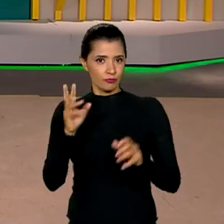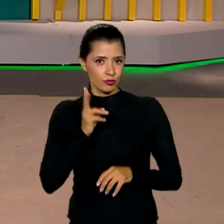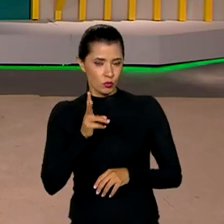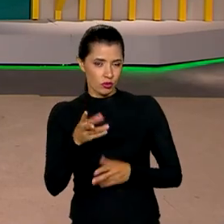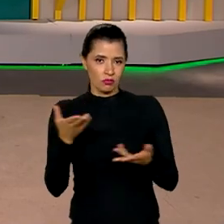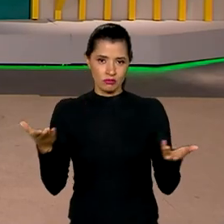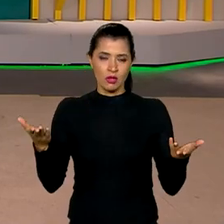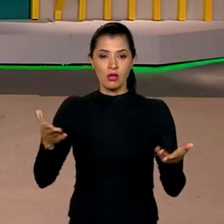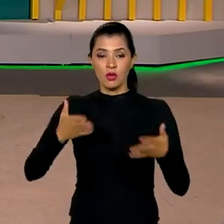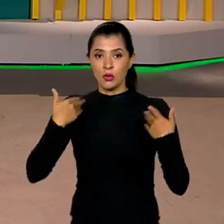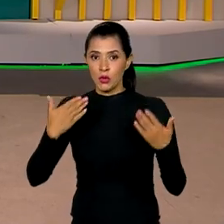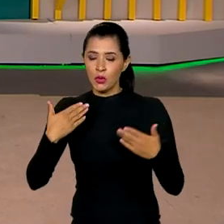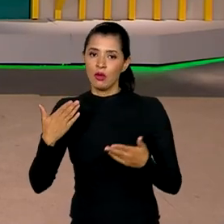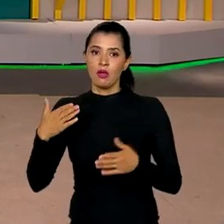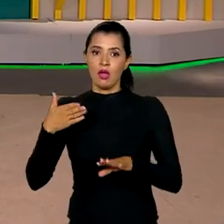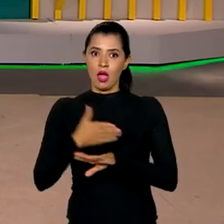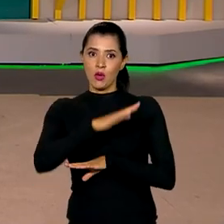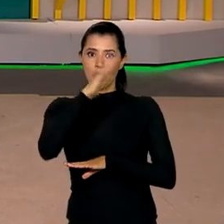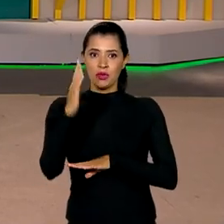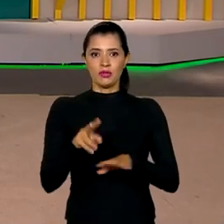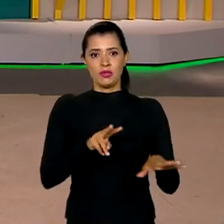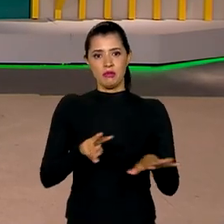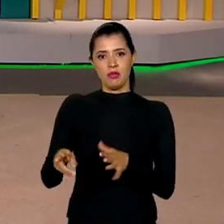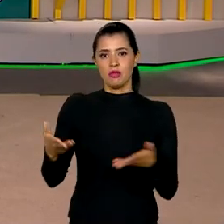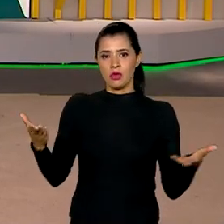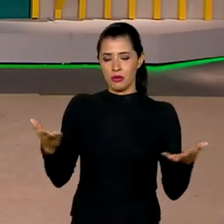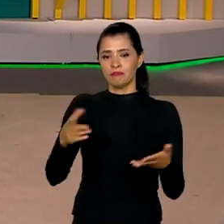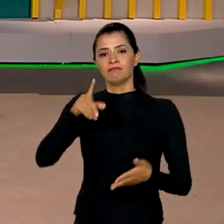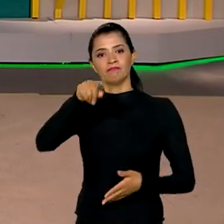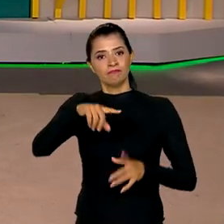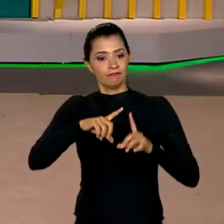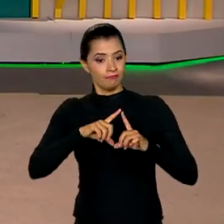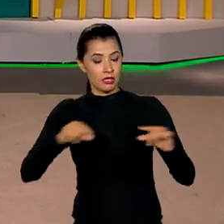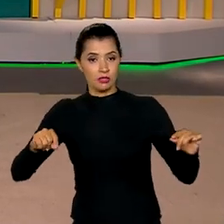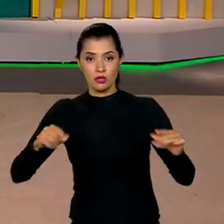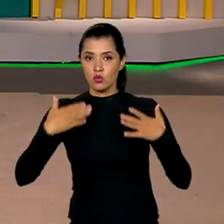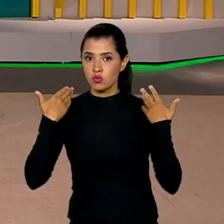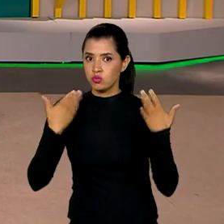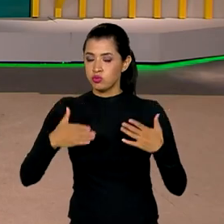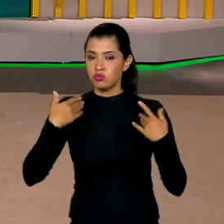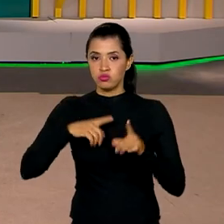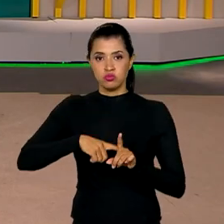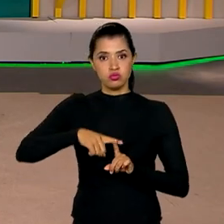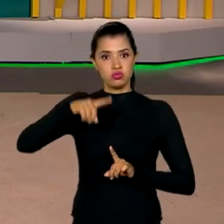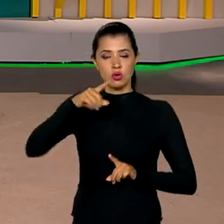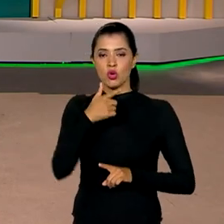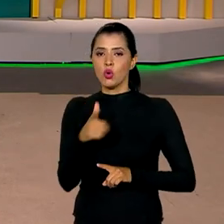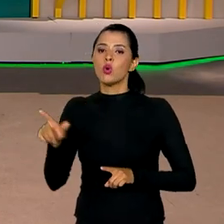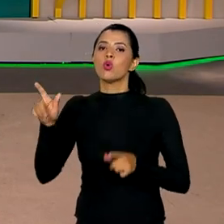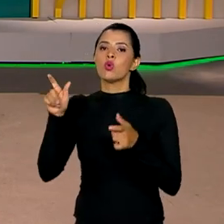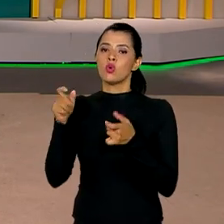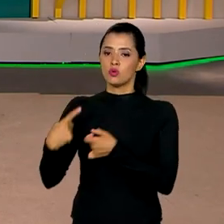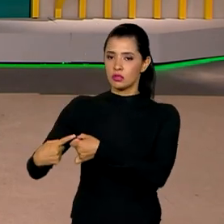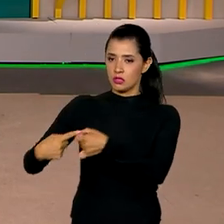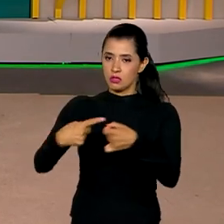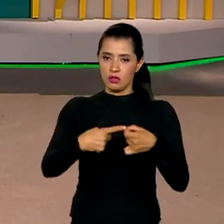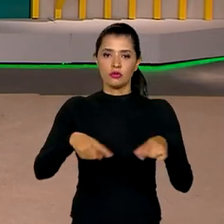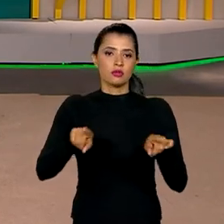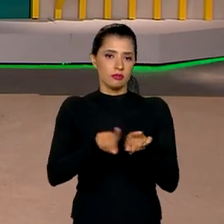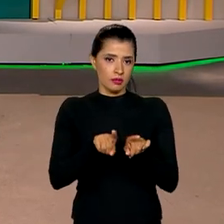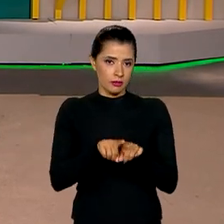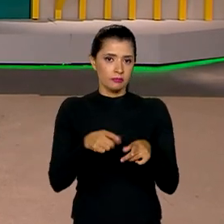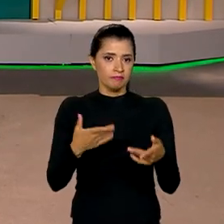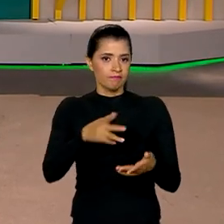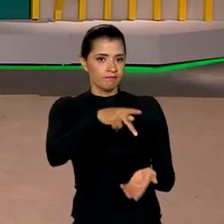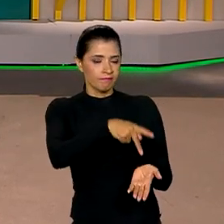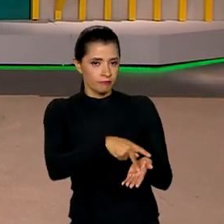Essa onda de calor pegou em cheio o Brasil nessa semana, não é? Pois é, Brasília tá bem quente, né, Roberto? E outras cidades do Brasil. É